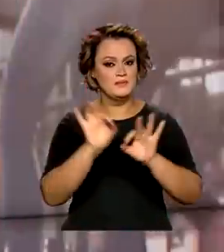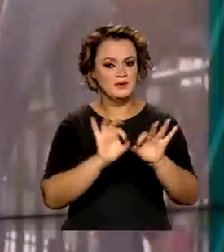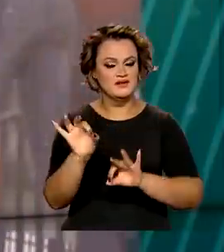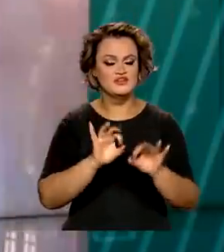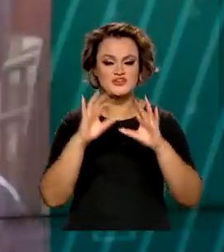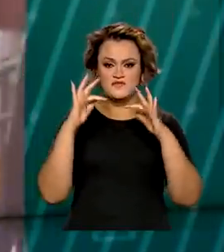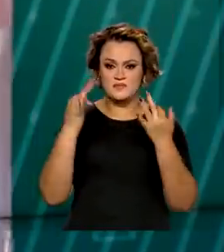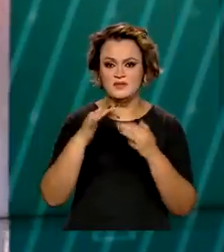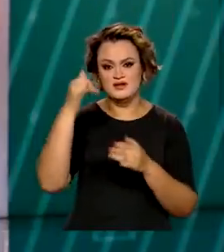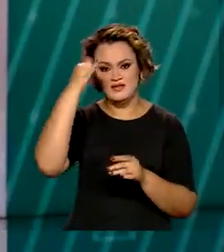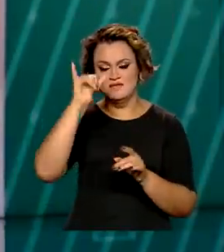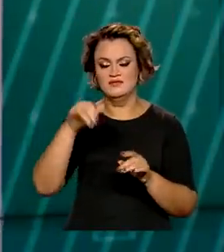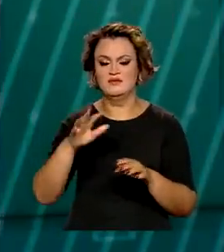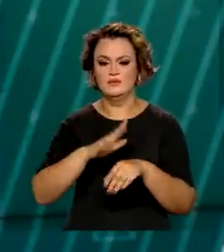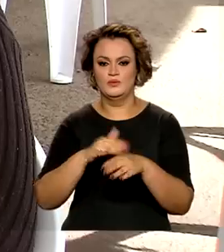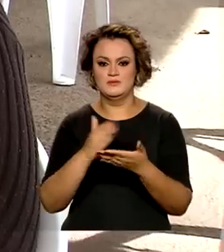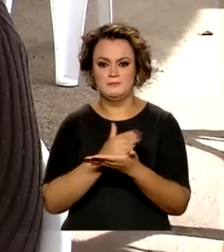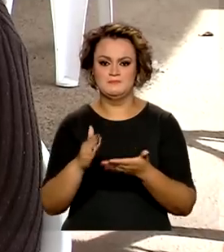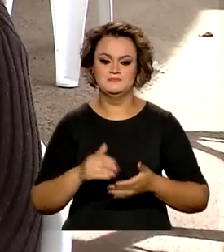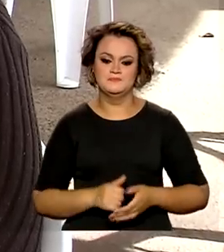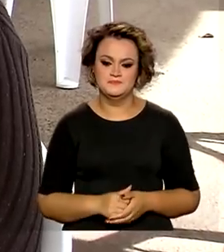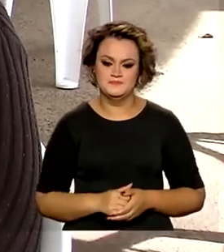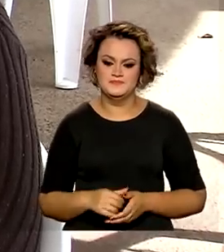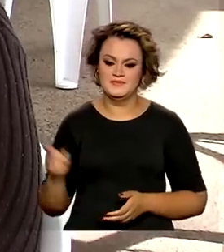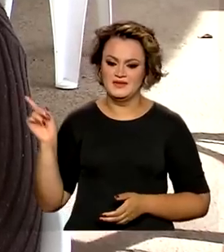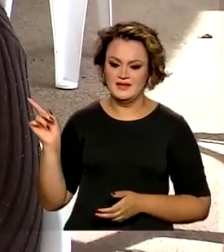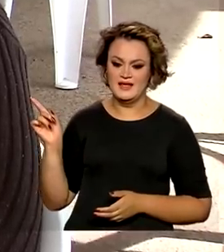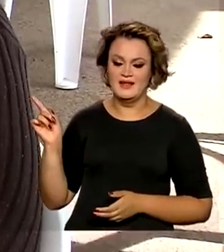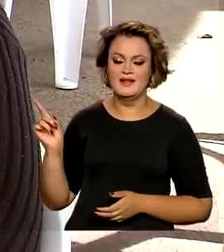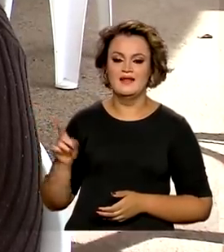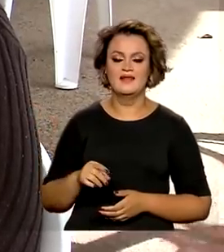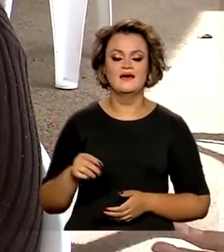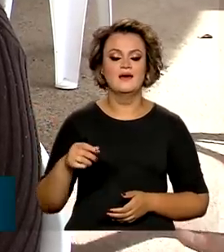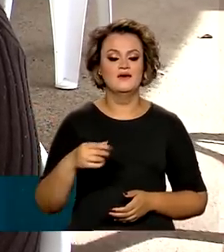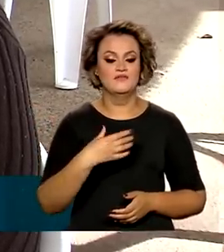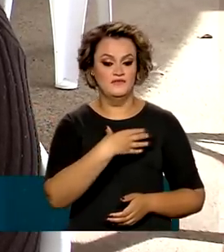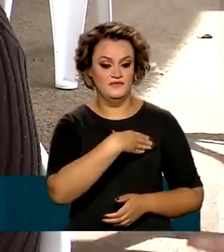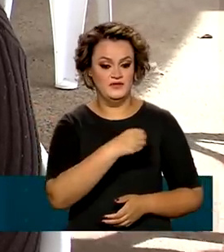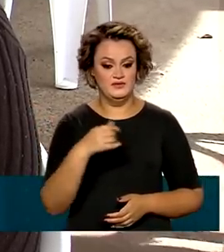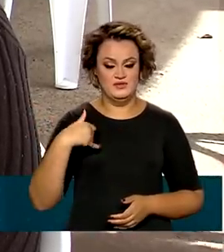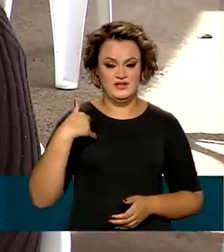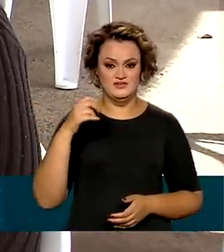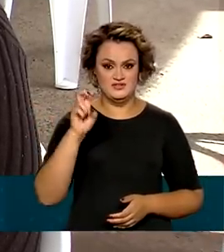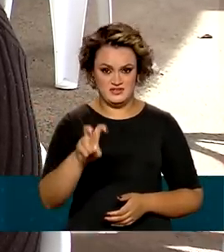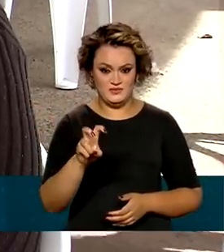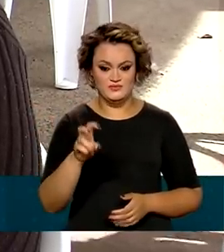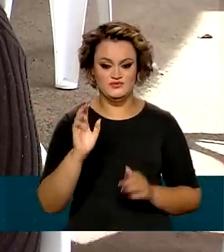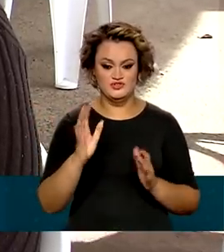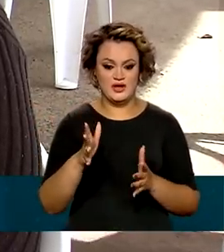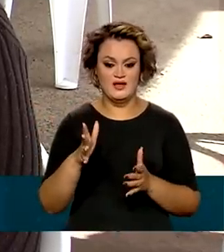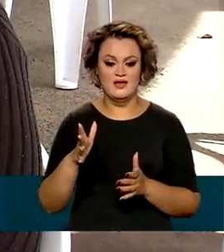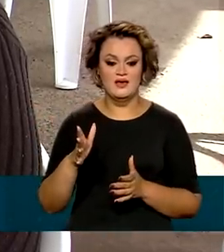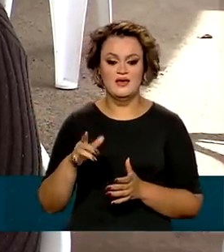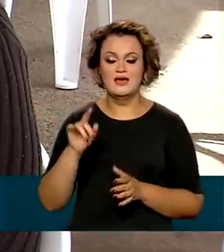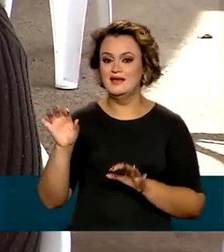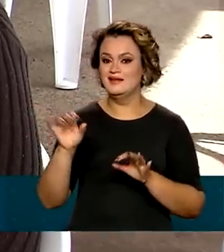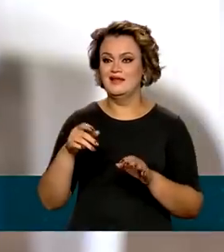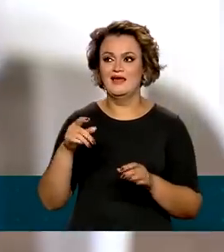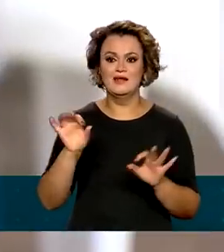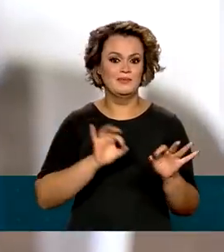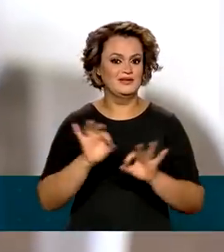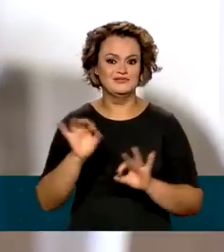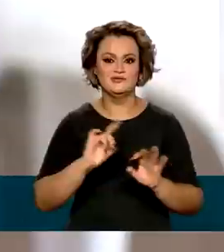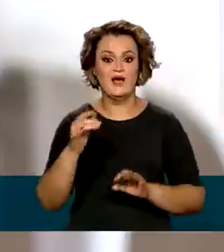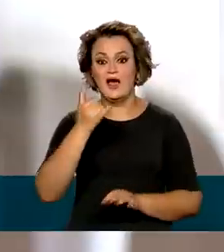familiar e na prevenção de doenças. Raiane é mãe do Nicolas de 5 anos. A gravidez não programada